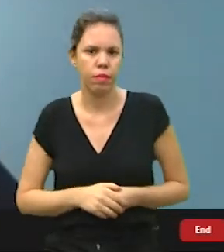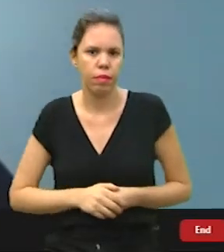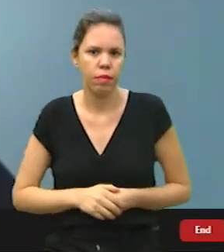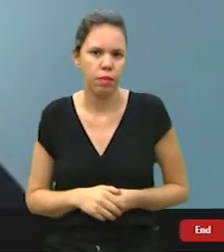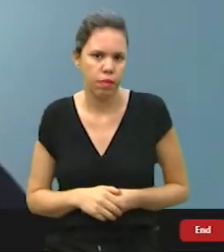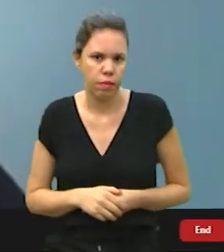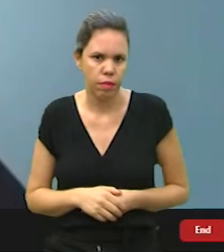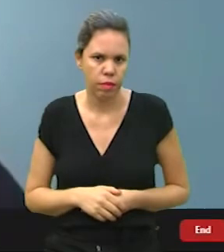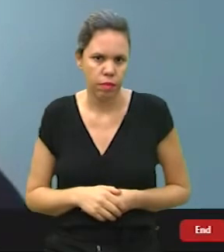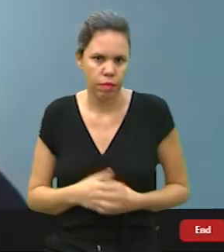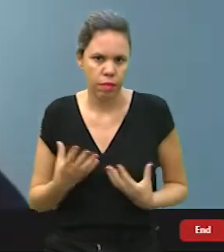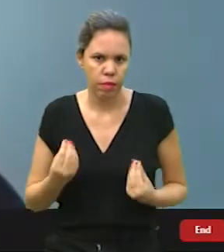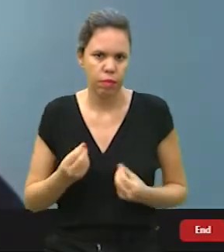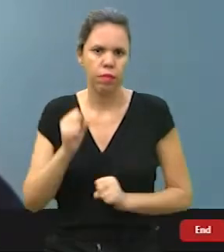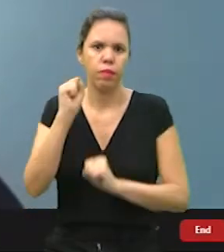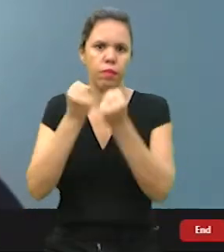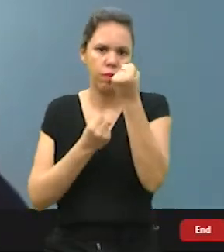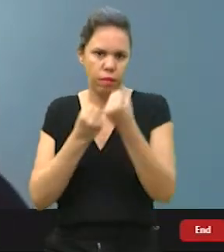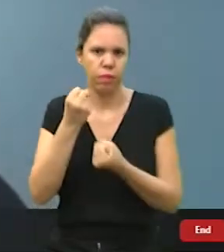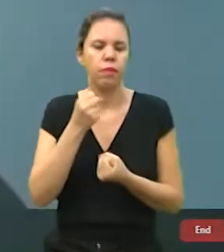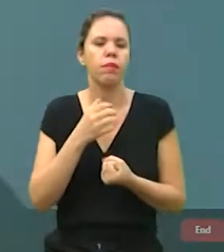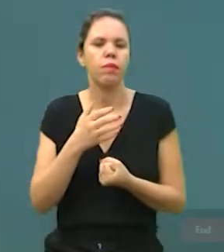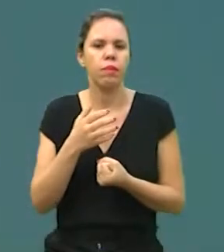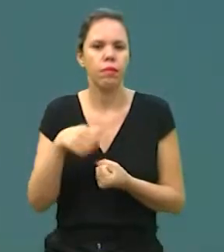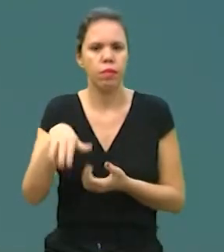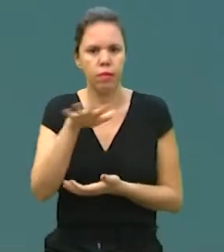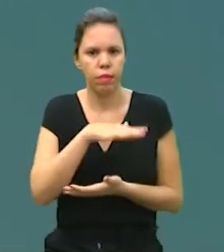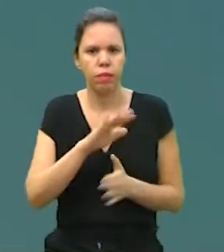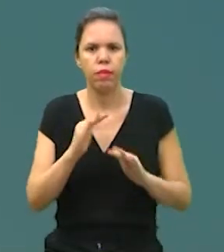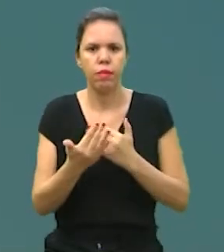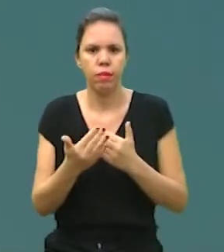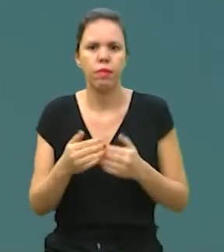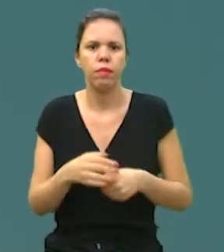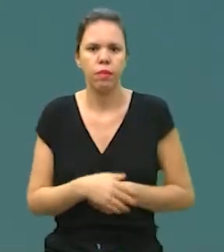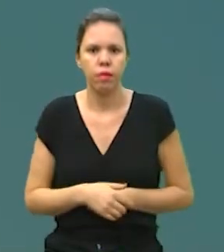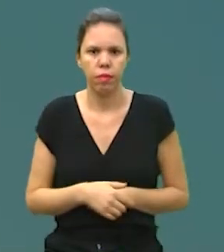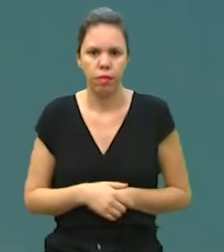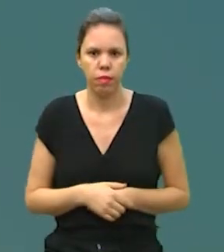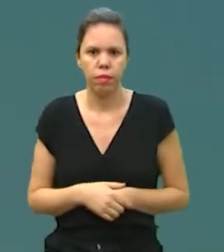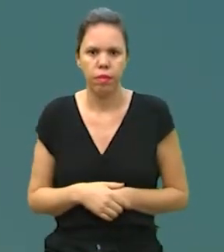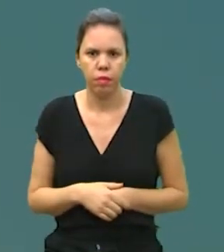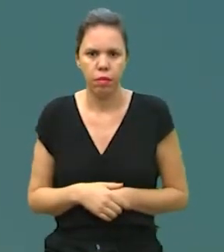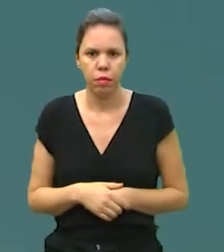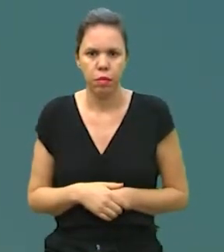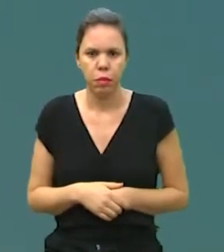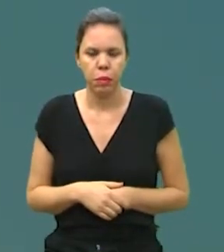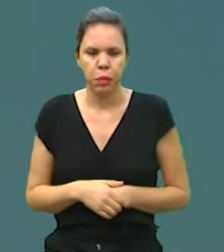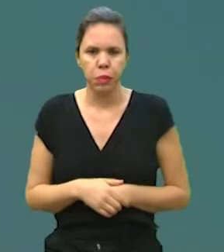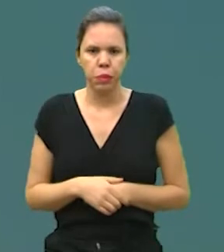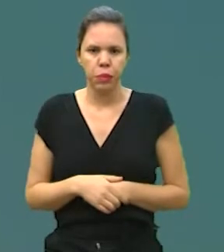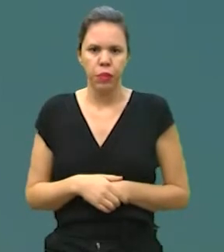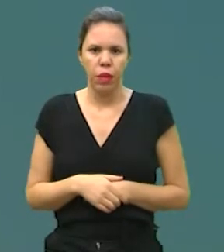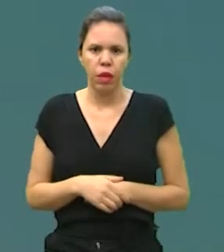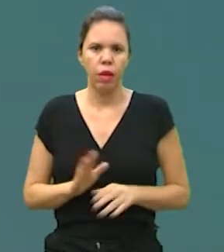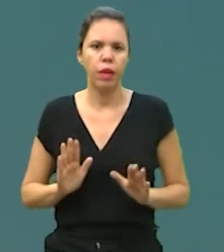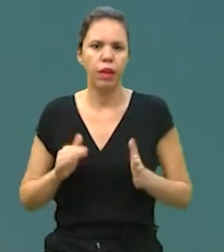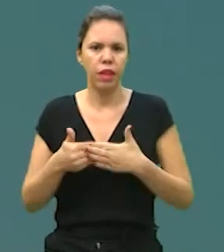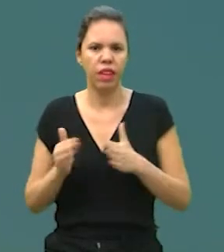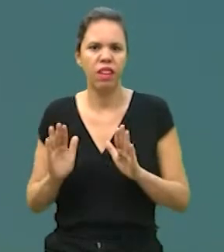com muita indústria, nas áreas urbanas mesmo. Então, com o